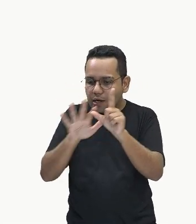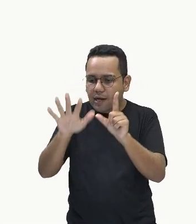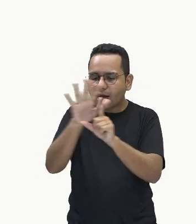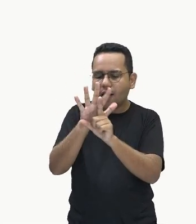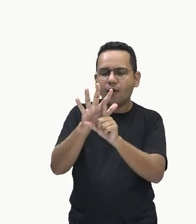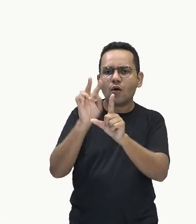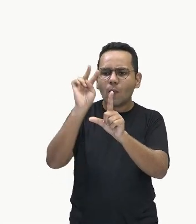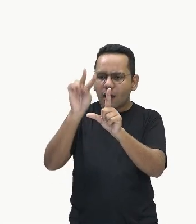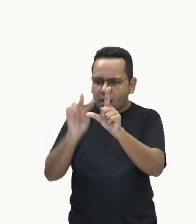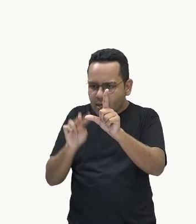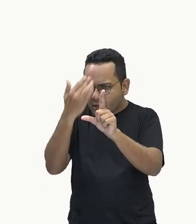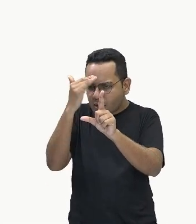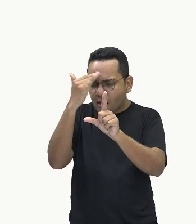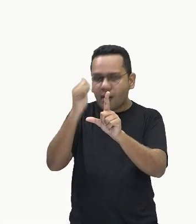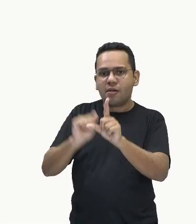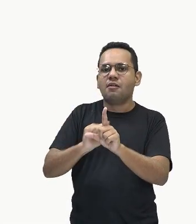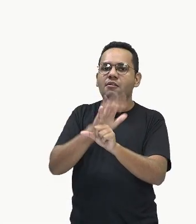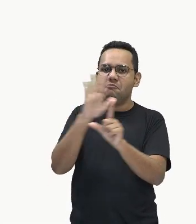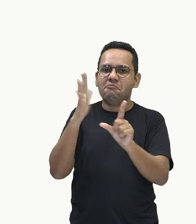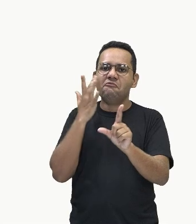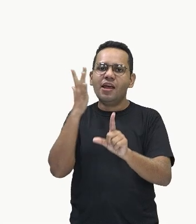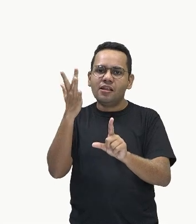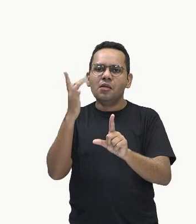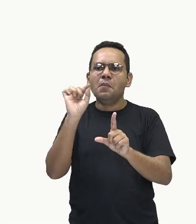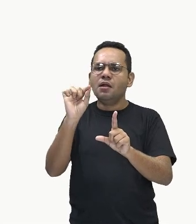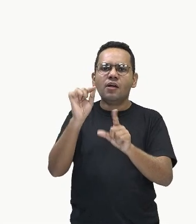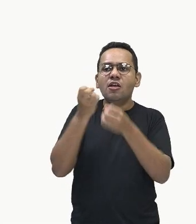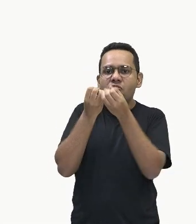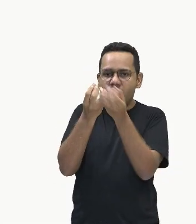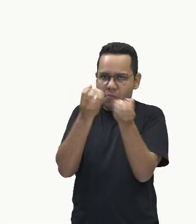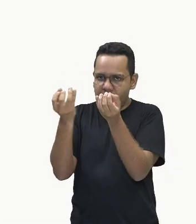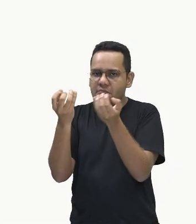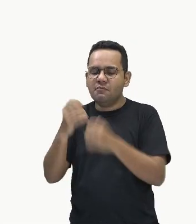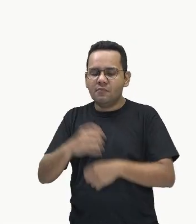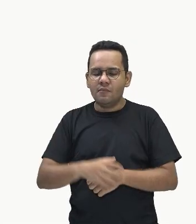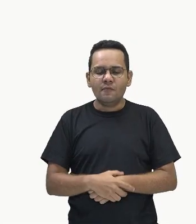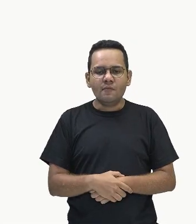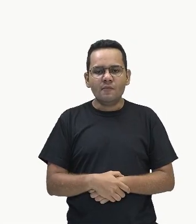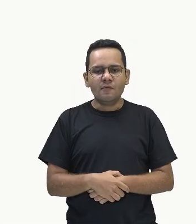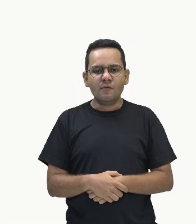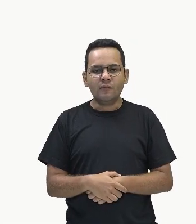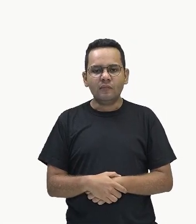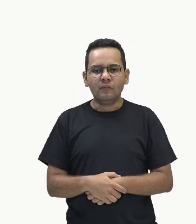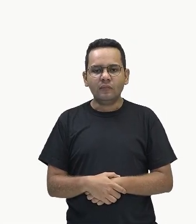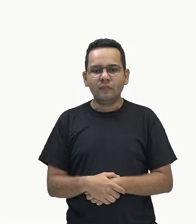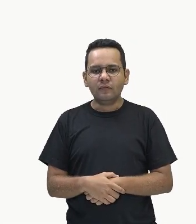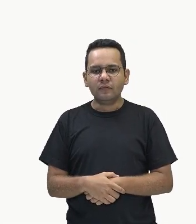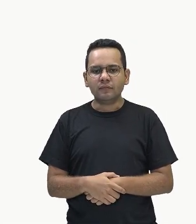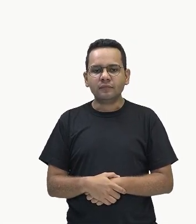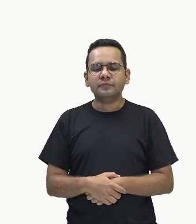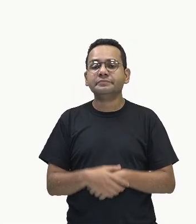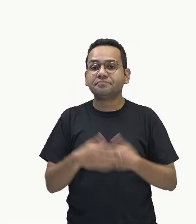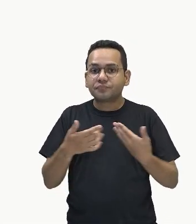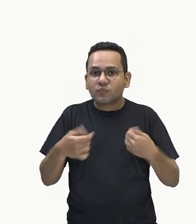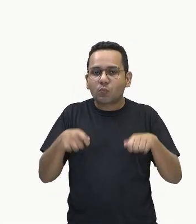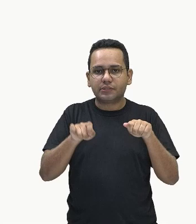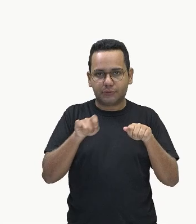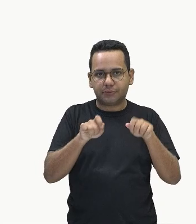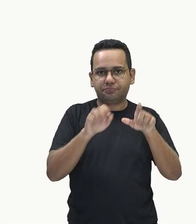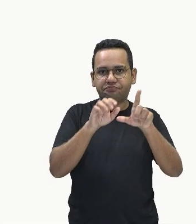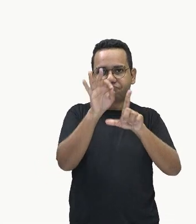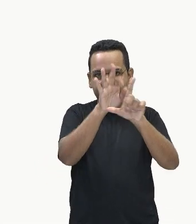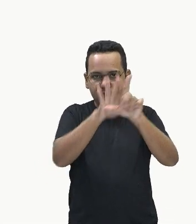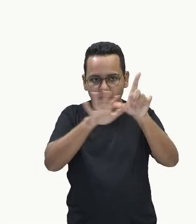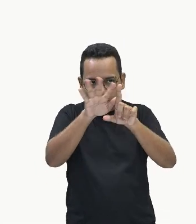Exatamente para divulgações. Ok? Escolhendo adequadamente o título do gráfico, os títulos